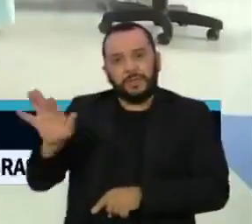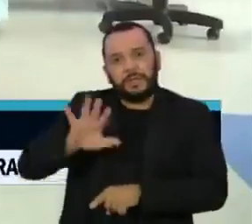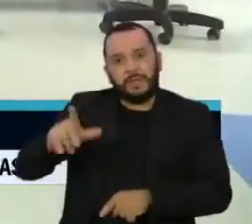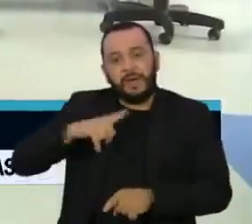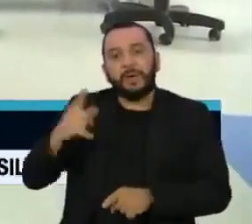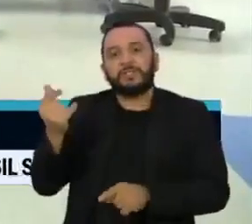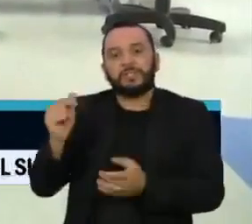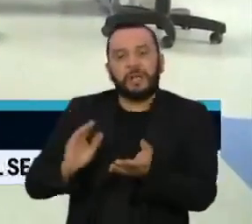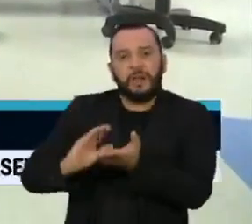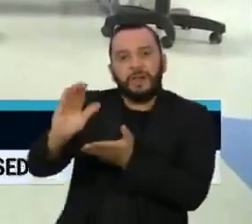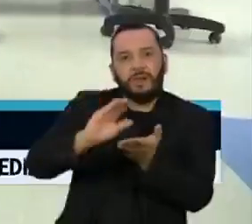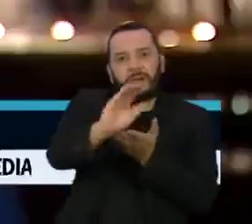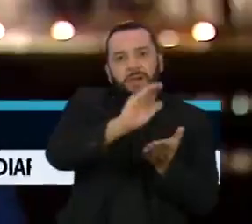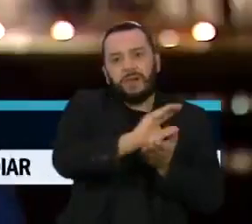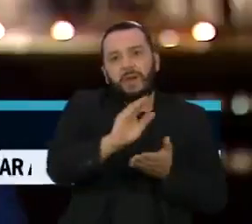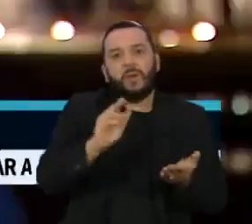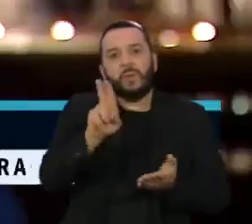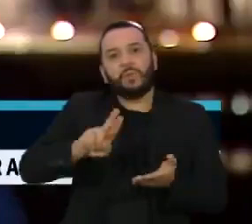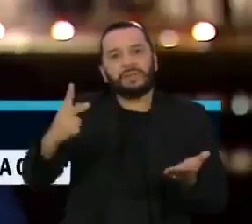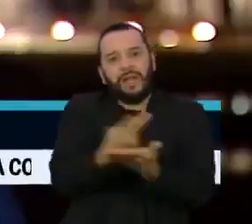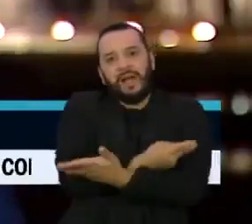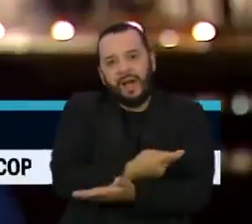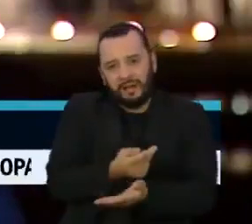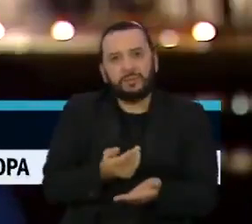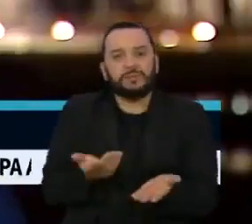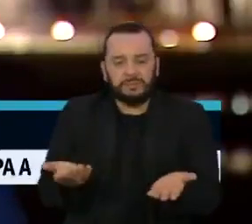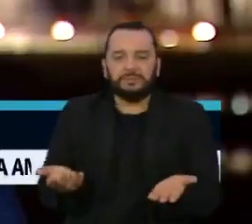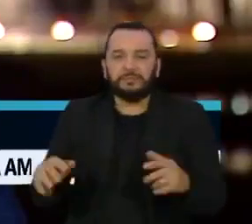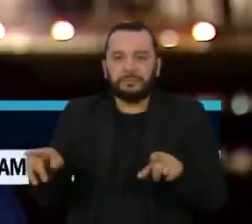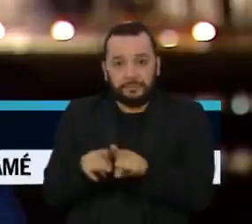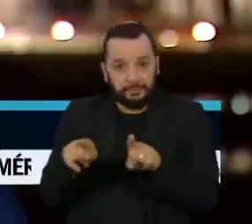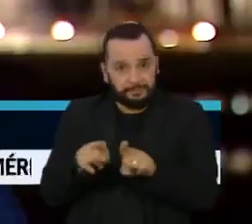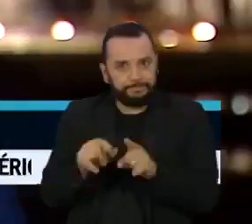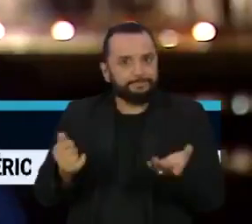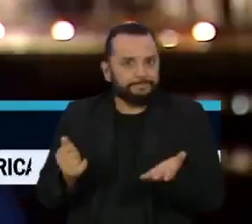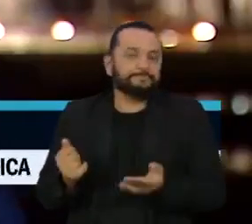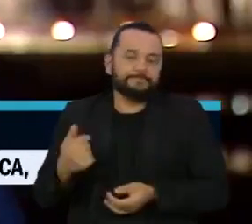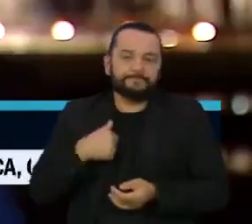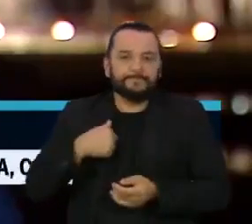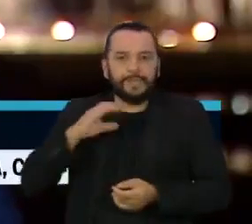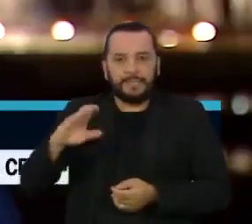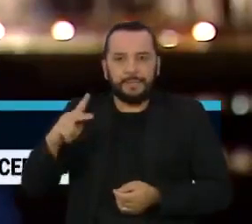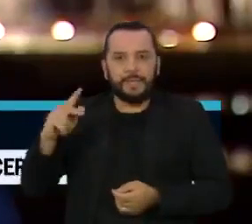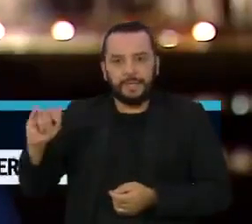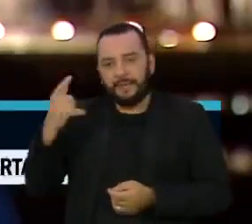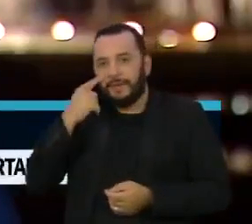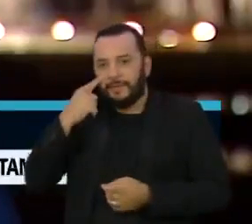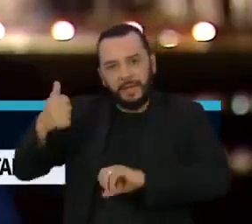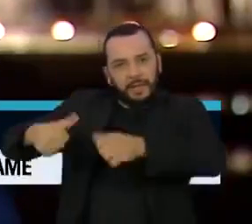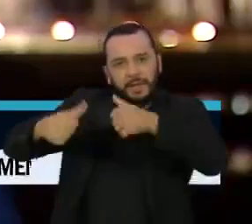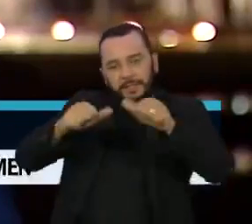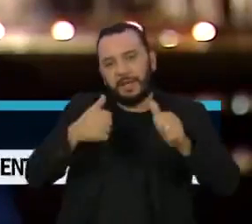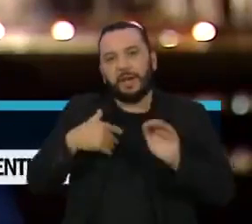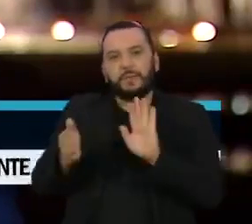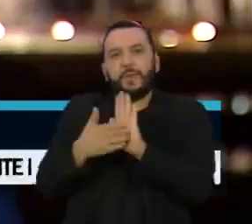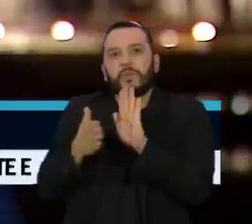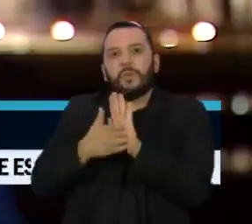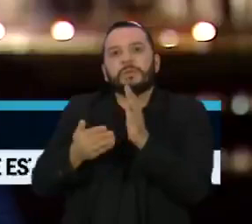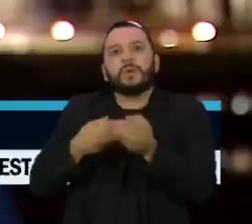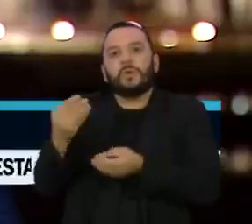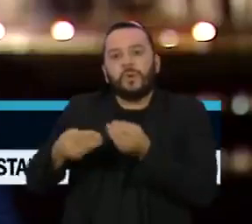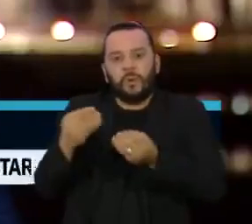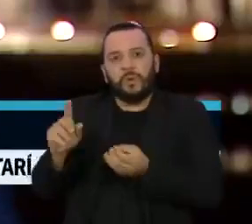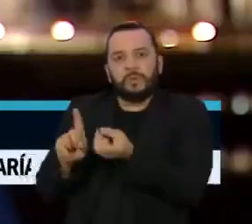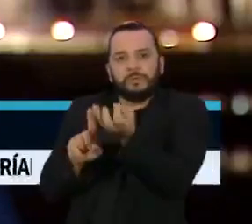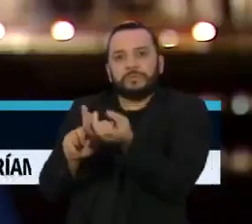uso de verbas para o combate ao vírus. Ainda nesta semana, a expectativa é de que a CPI analise uma proposta que prevê adiantar a data do